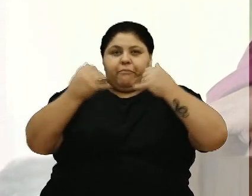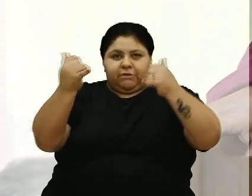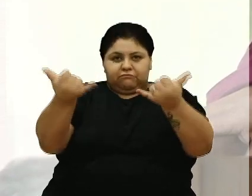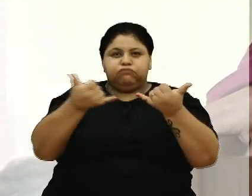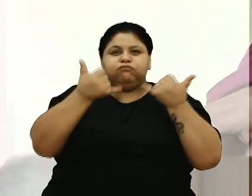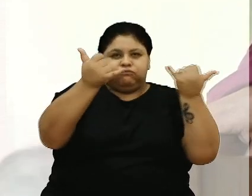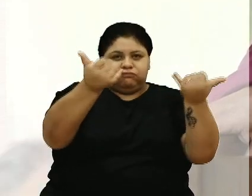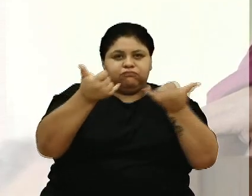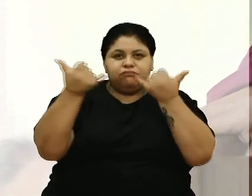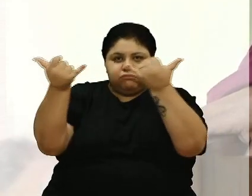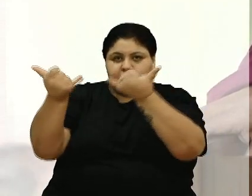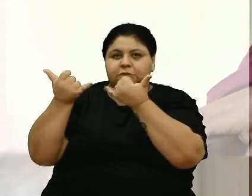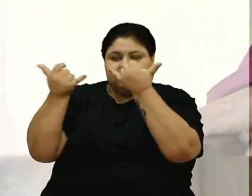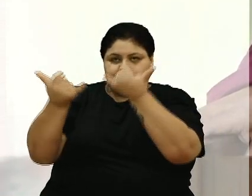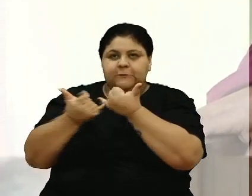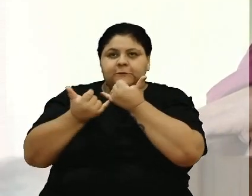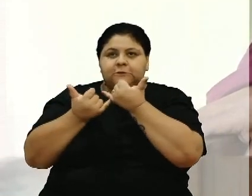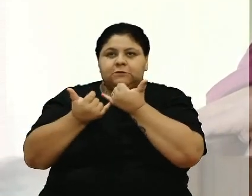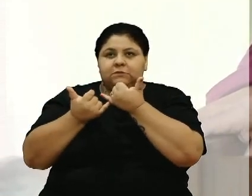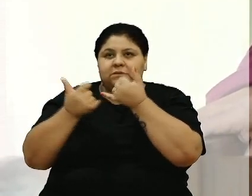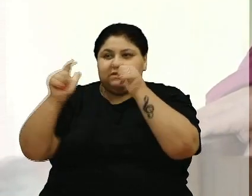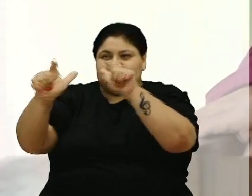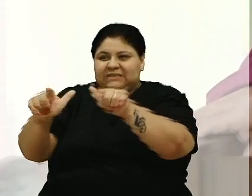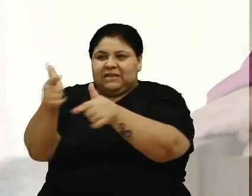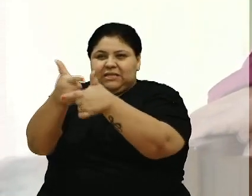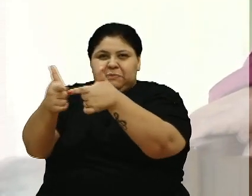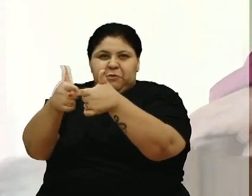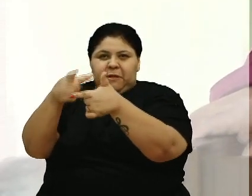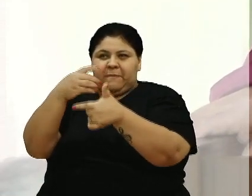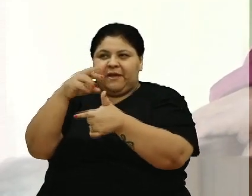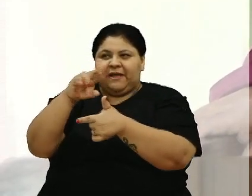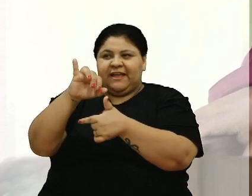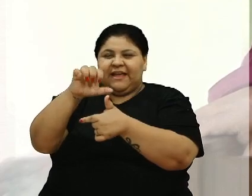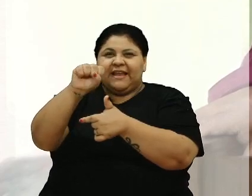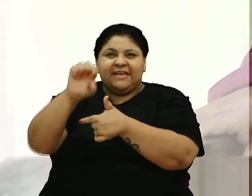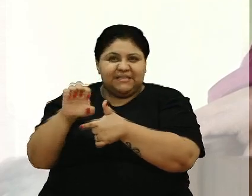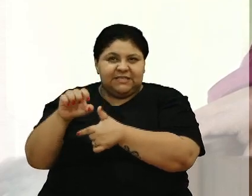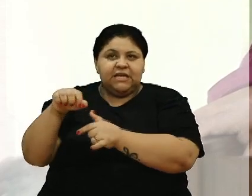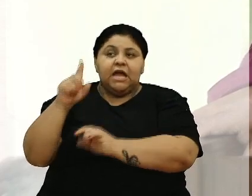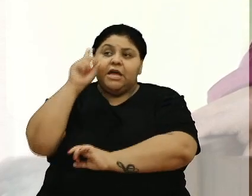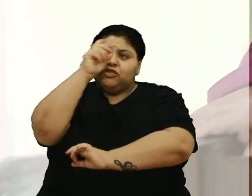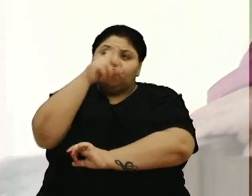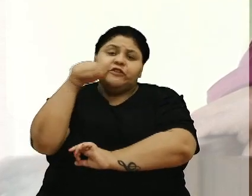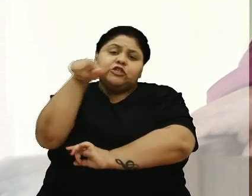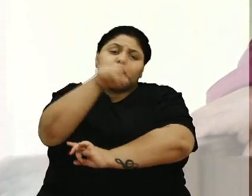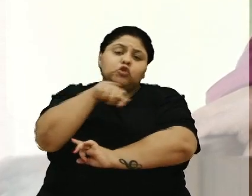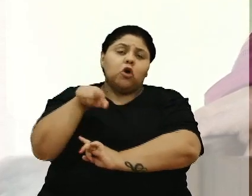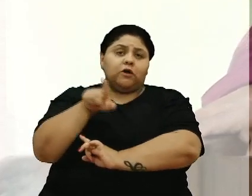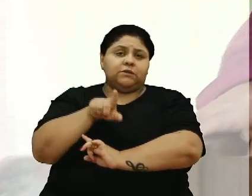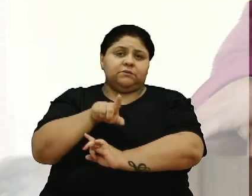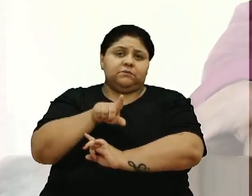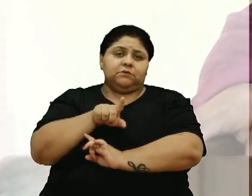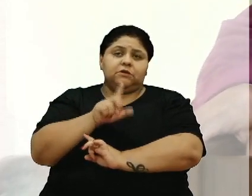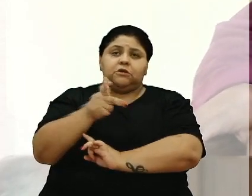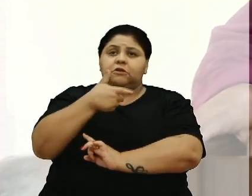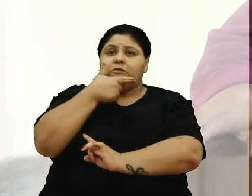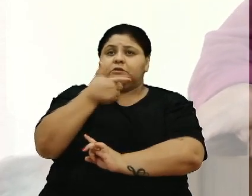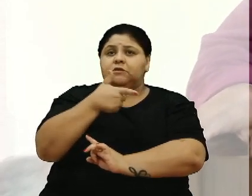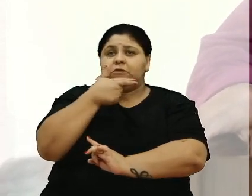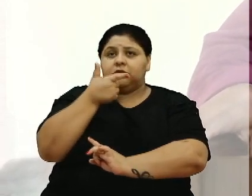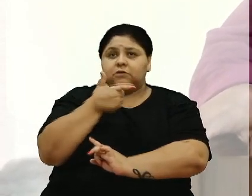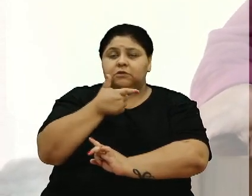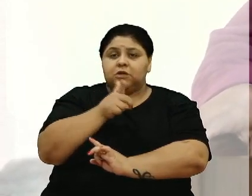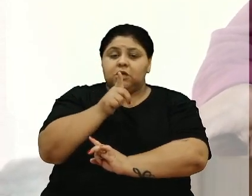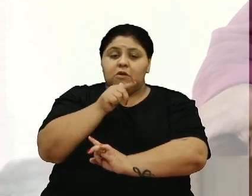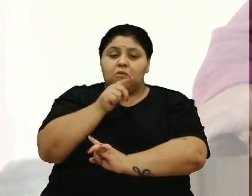porque é muito difícil nós dizer que a represa